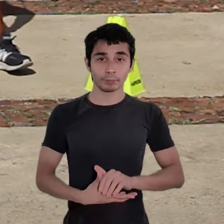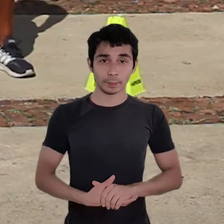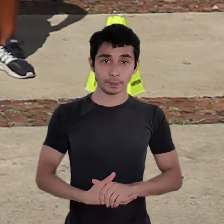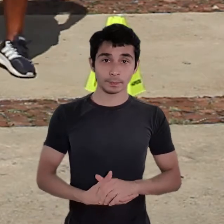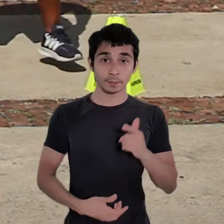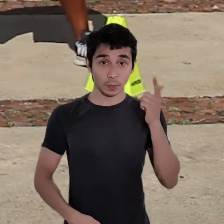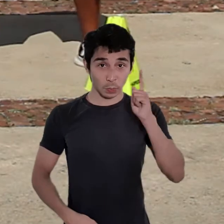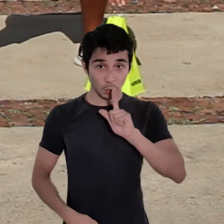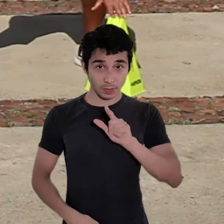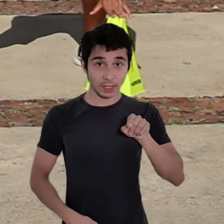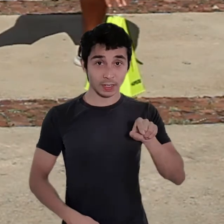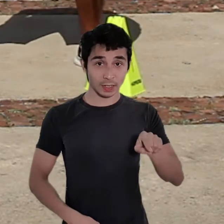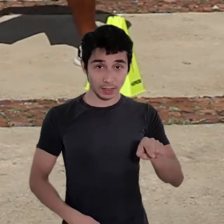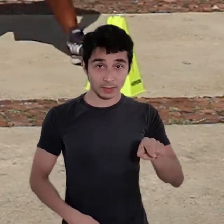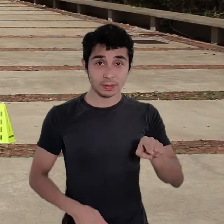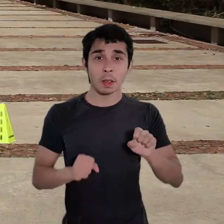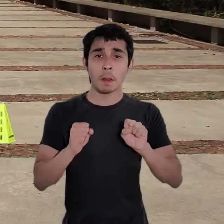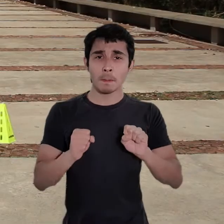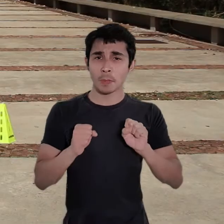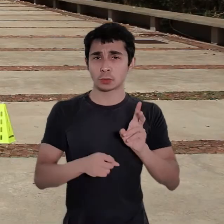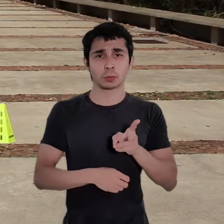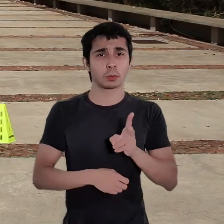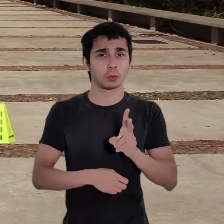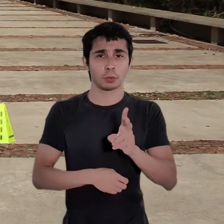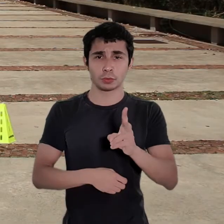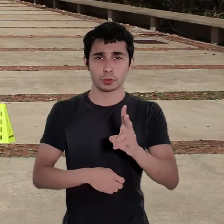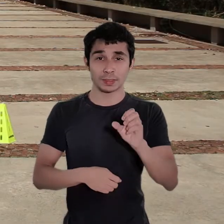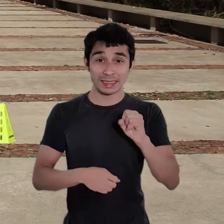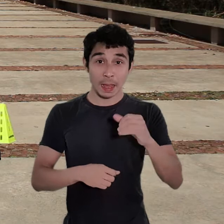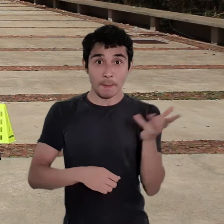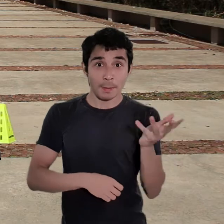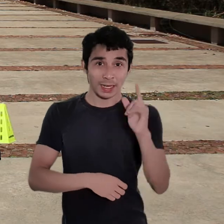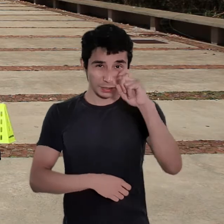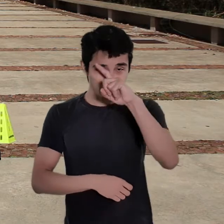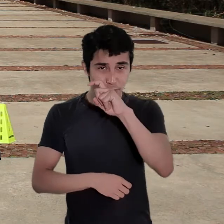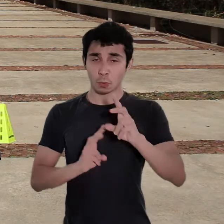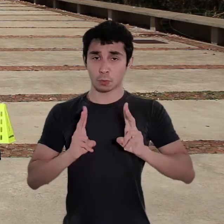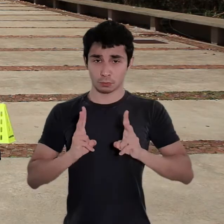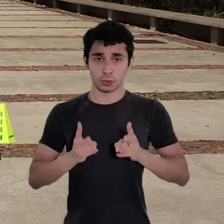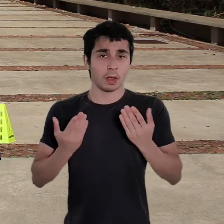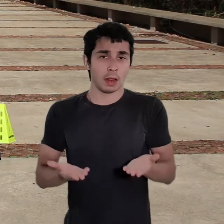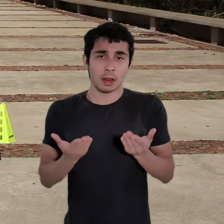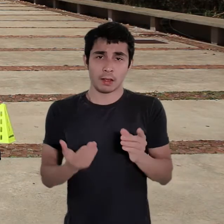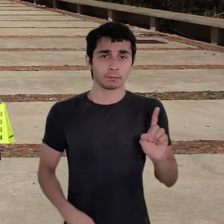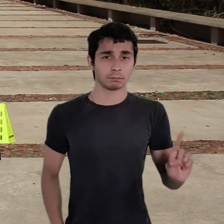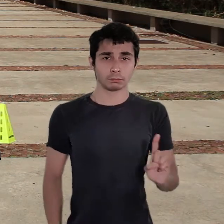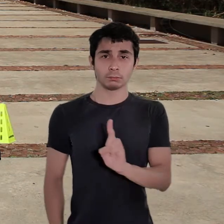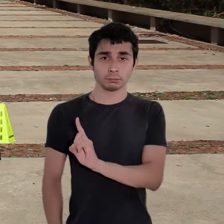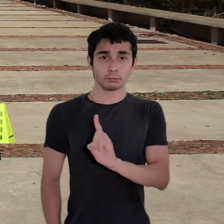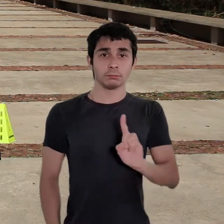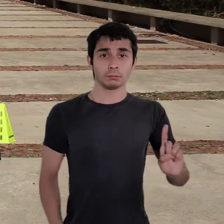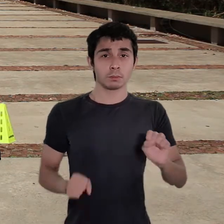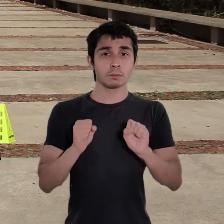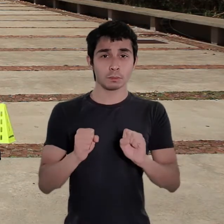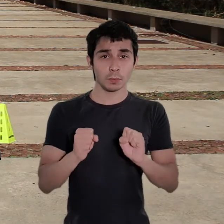desempenhar nessa intensidade, fique à vontade para fazer todas as 3 repetições, todas as 3 séries nesse nível. O